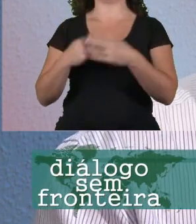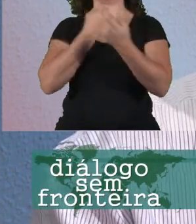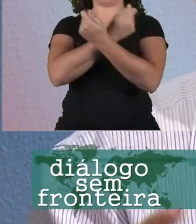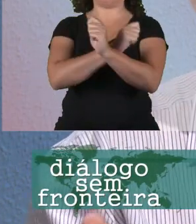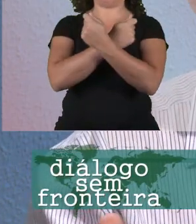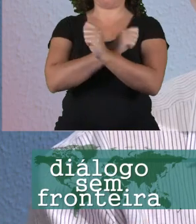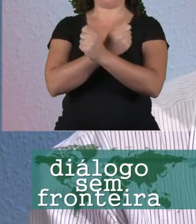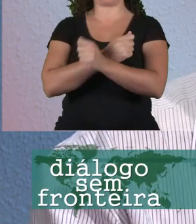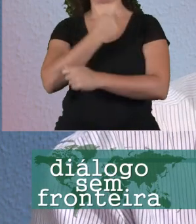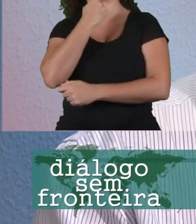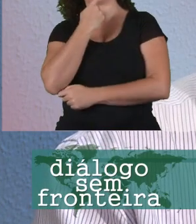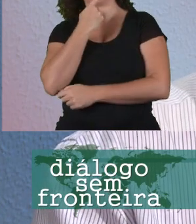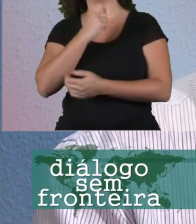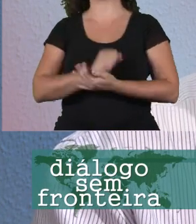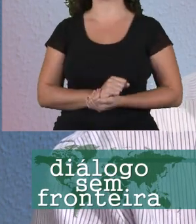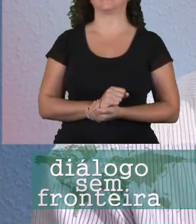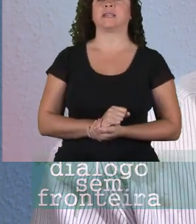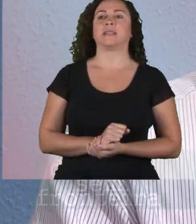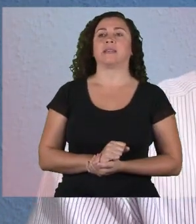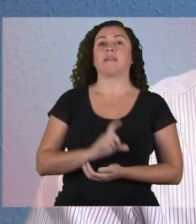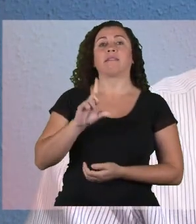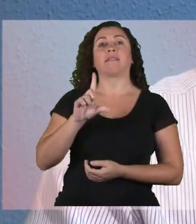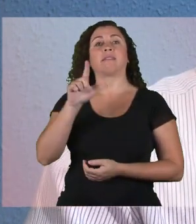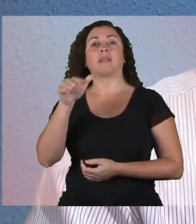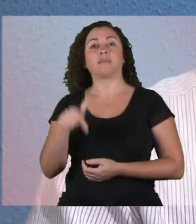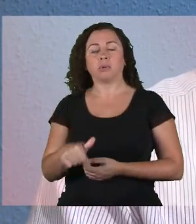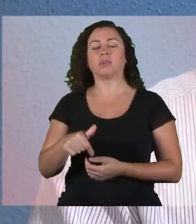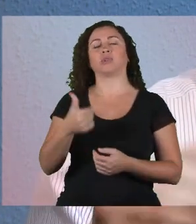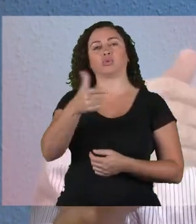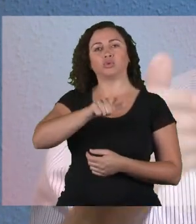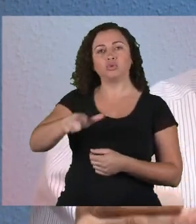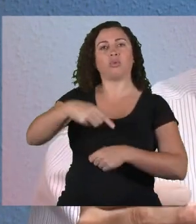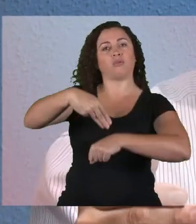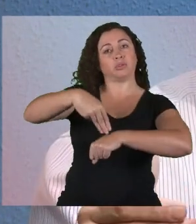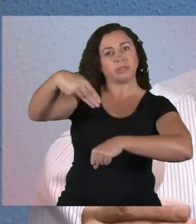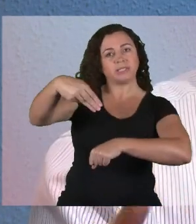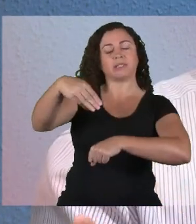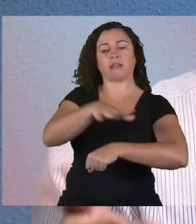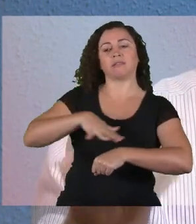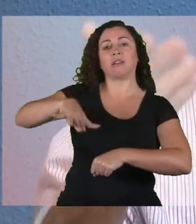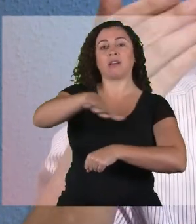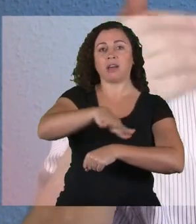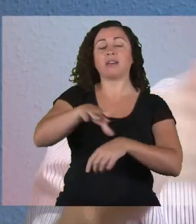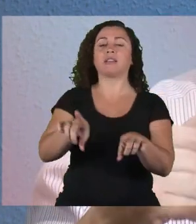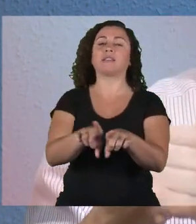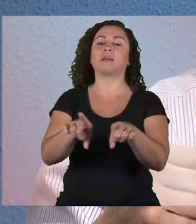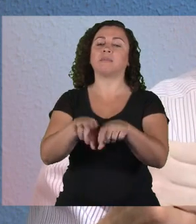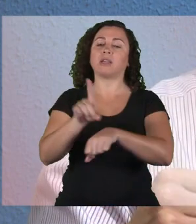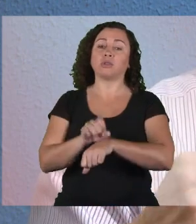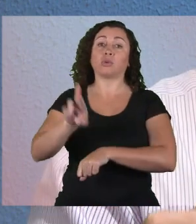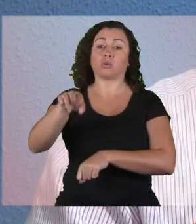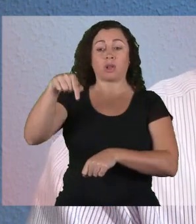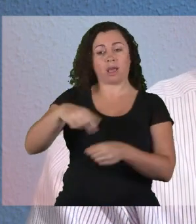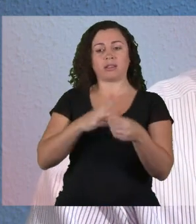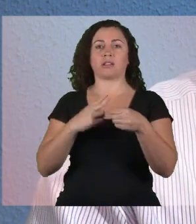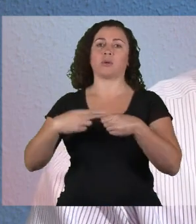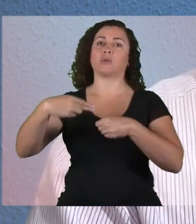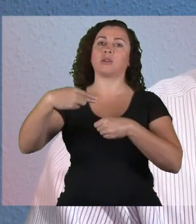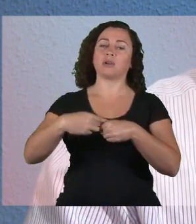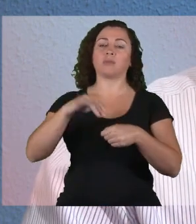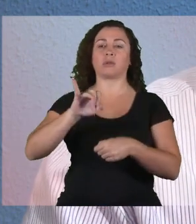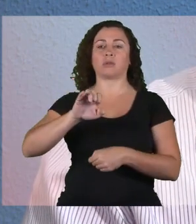na Pontifícia Universidade Católica de Campinas. Depois ela seguiu no mestrado nessa área, fez o doutoramento aqui na nossa